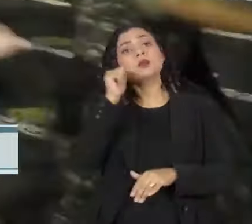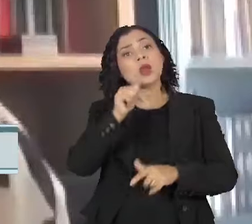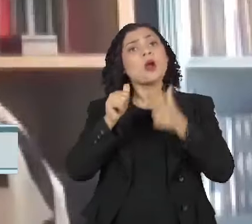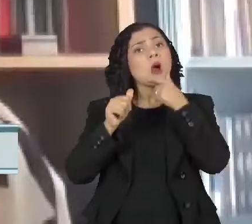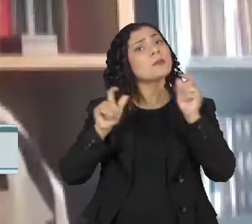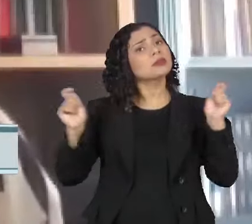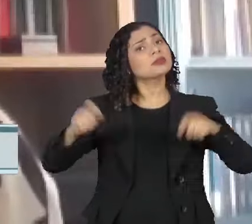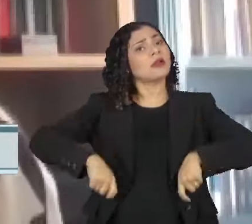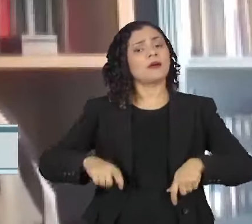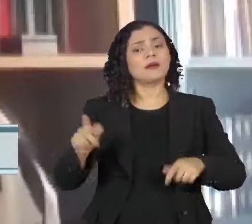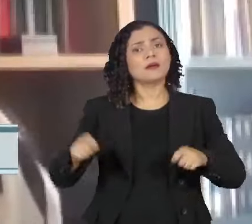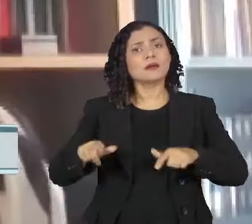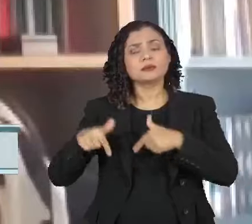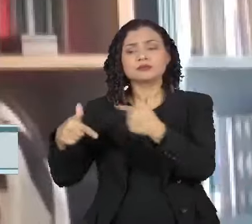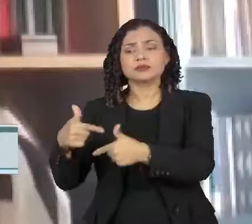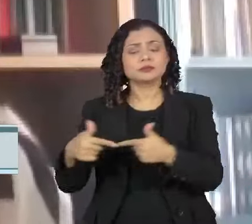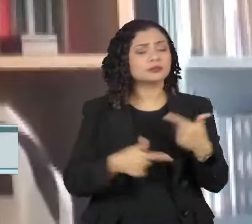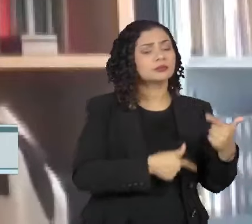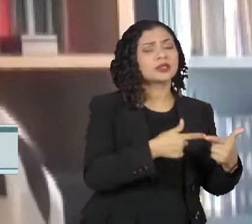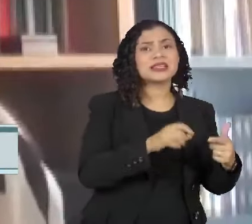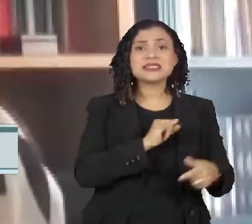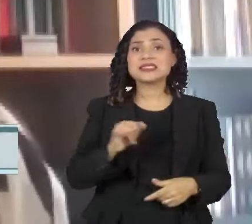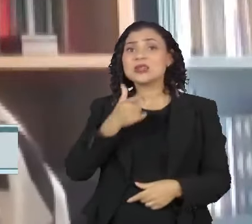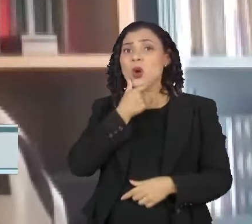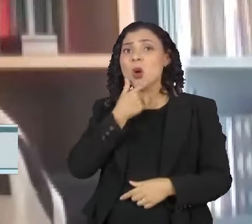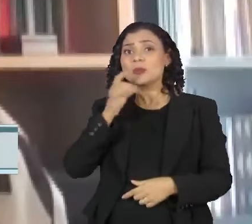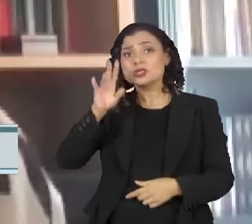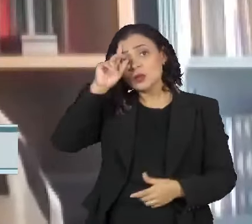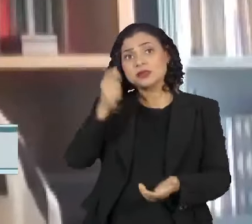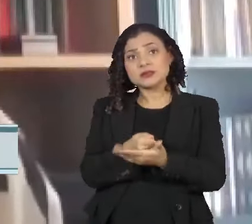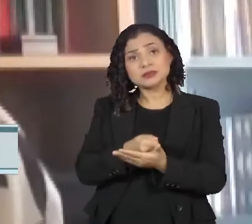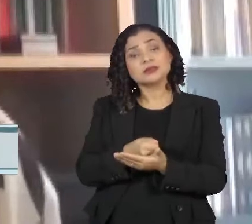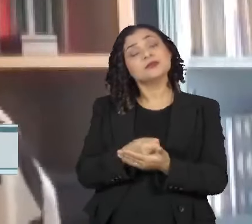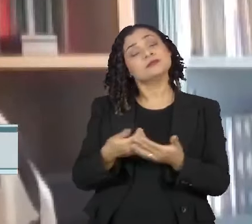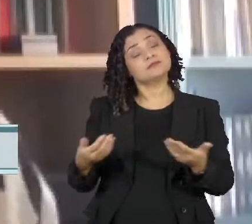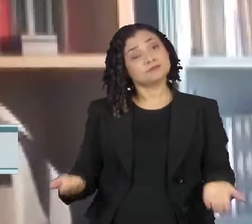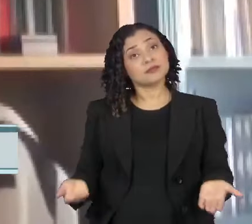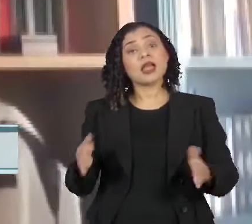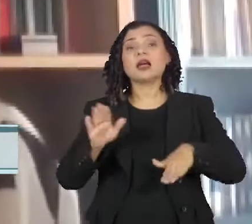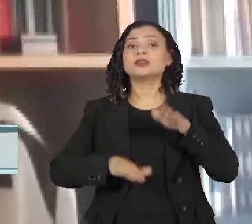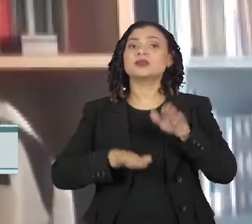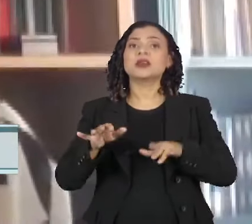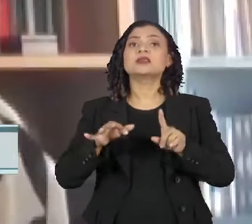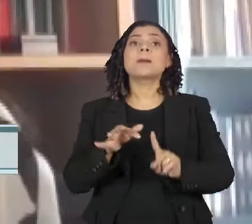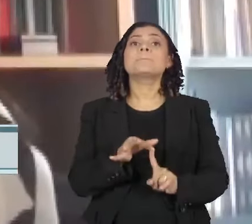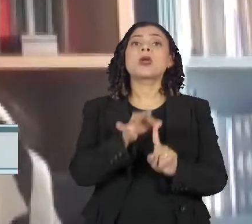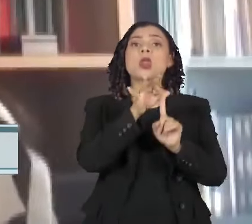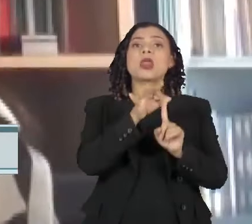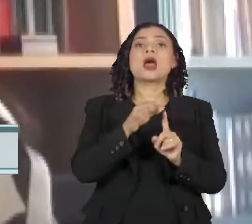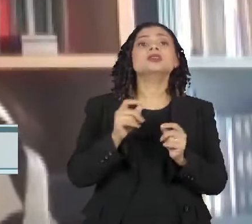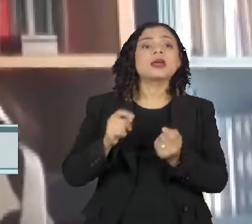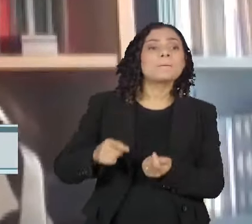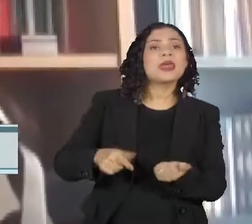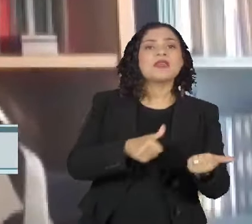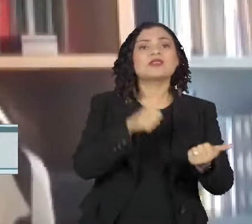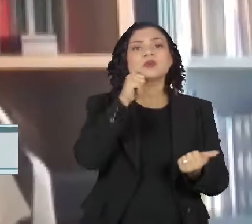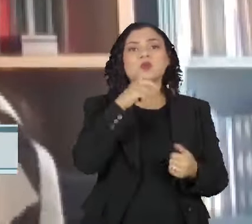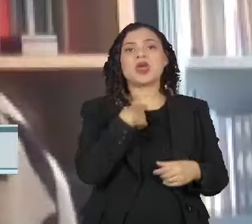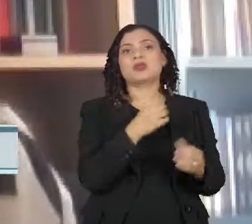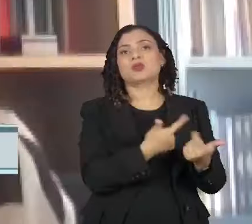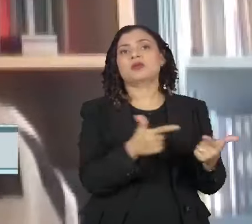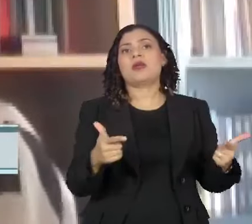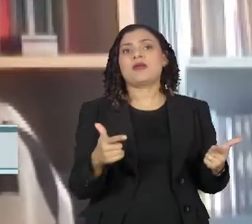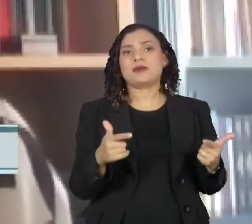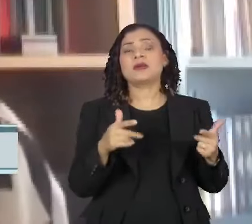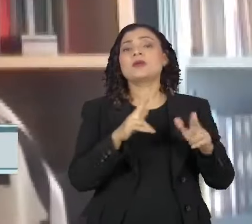mulheres. E nós sabemos que quando só homens decidem, muitas vezes prioridades para as mulheres ficam relegadas a segundo plano porque